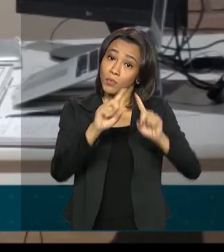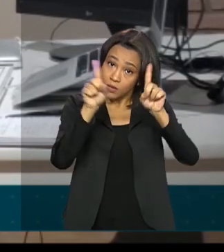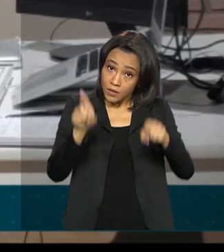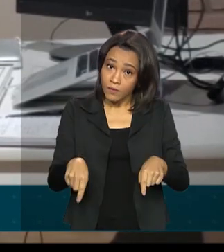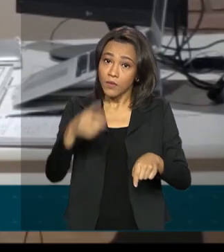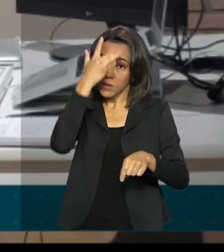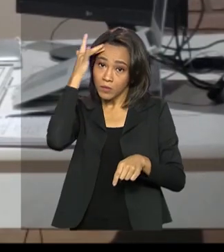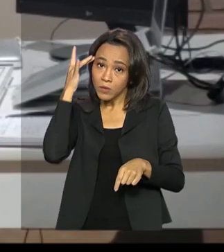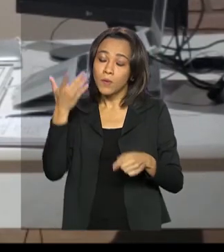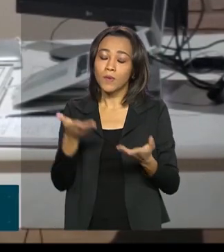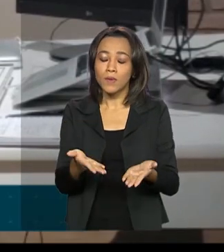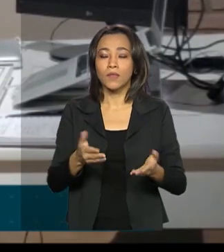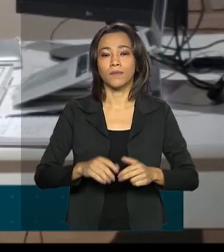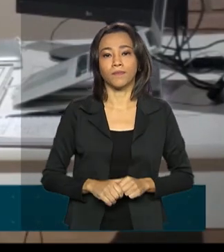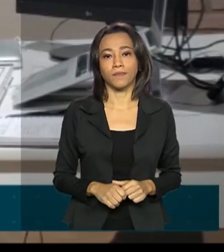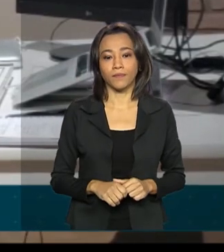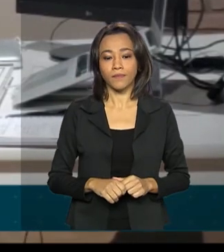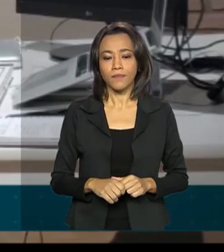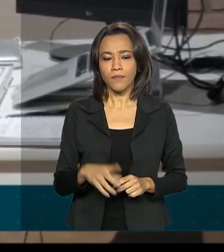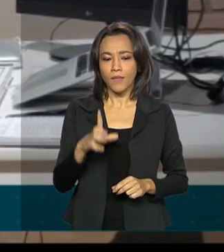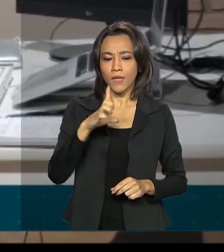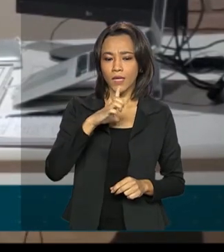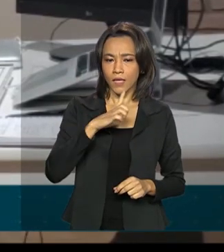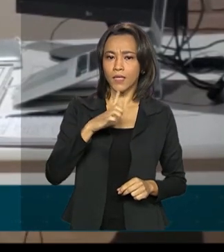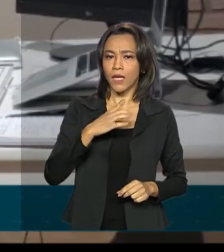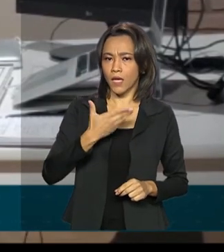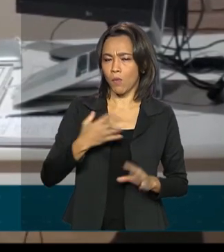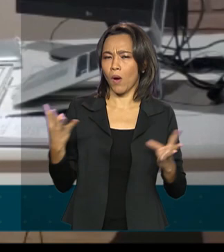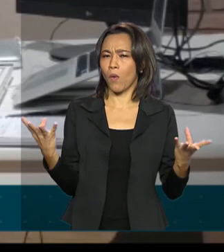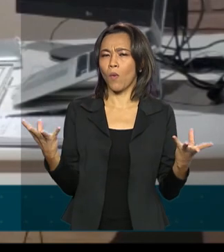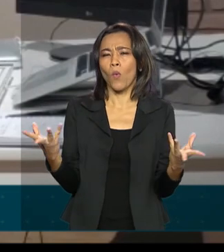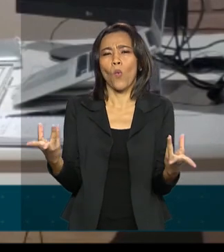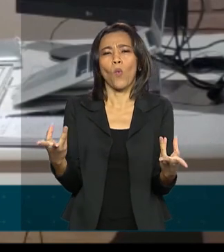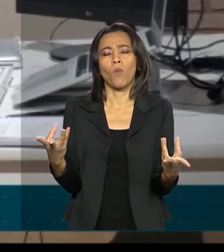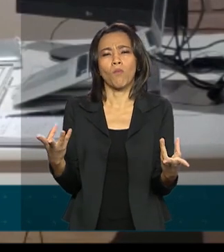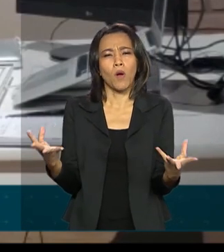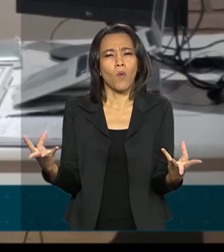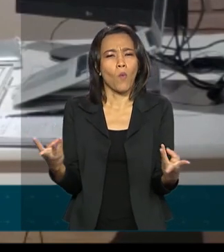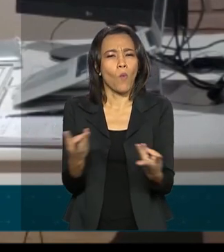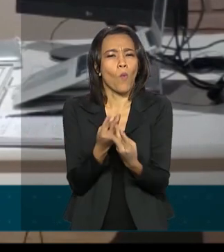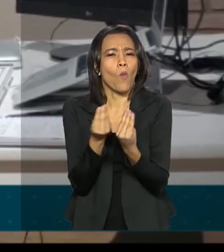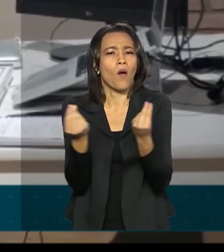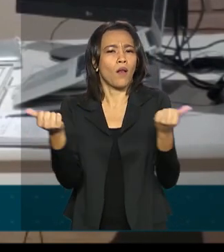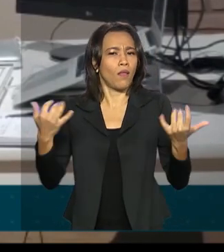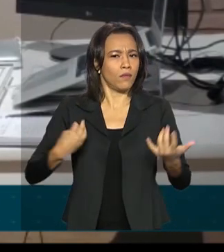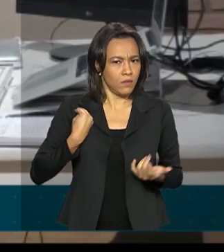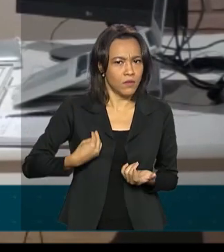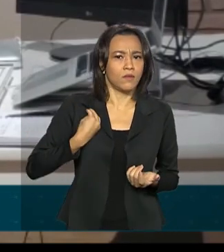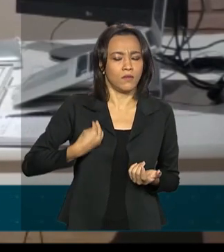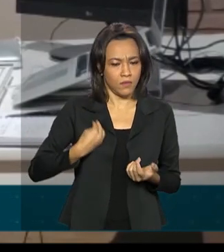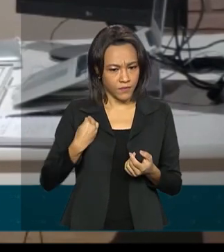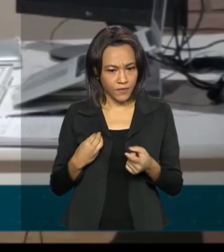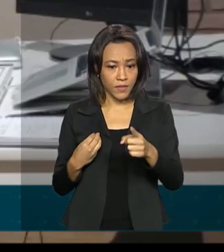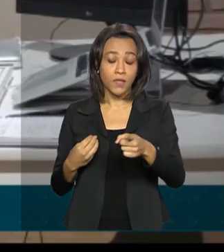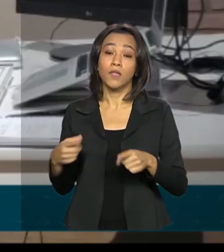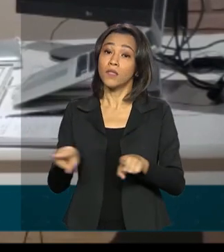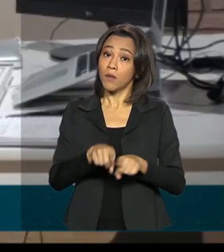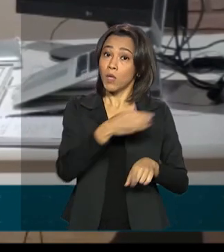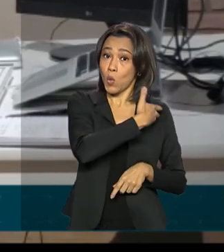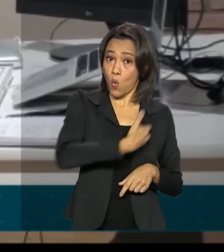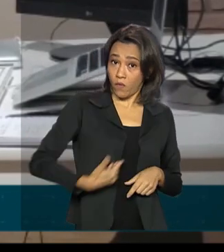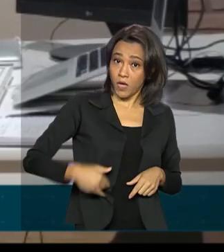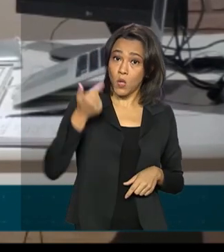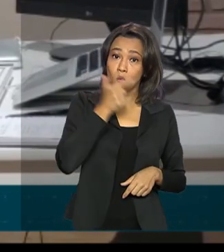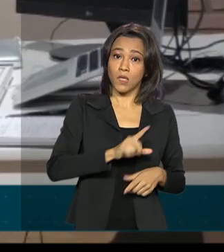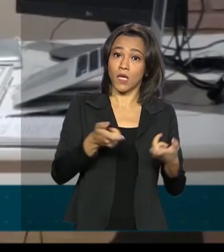que tem uma melhoria de qualidade de vida, para o Estado, que consegue economizar